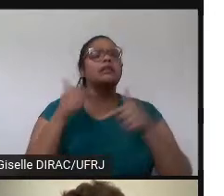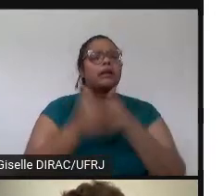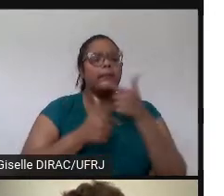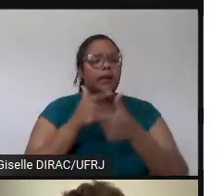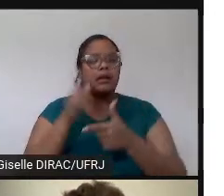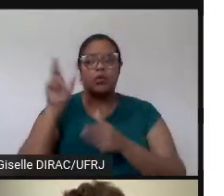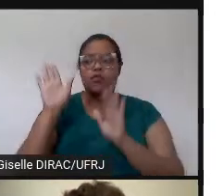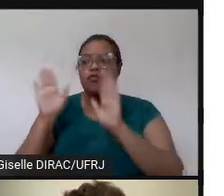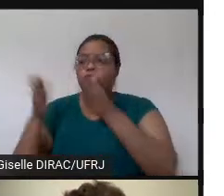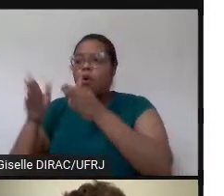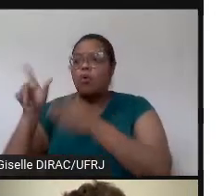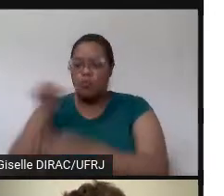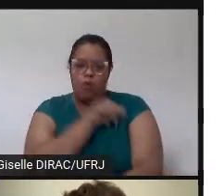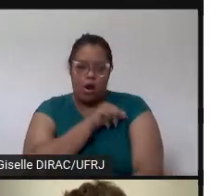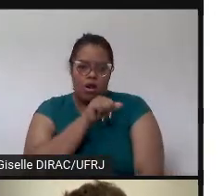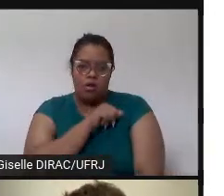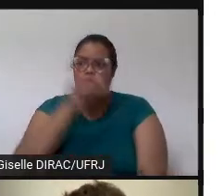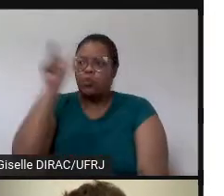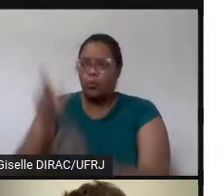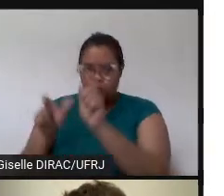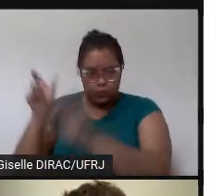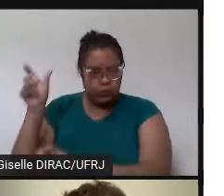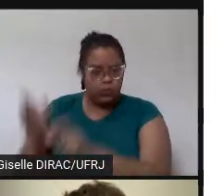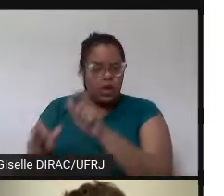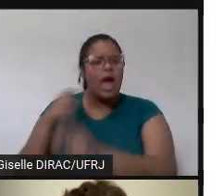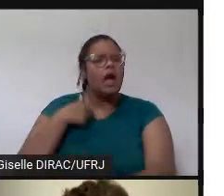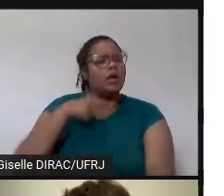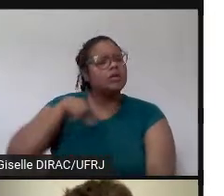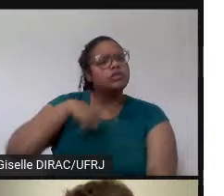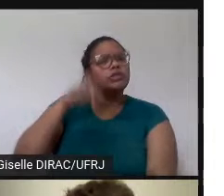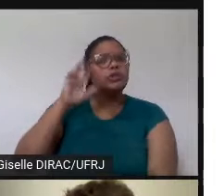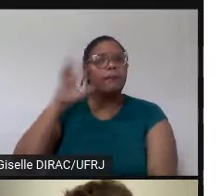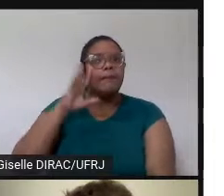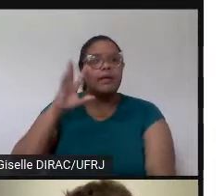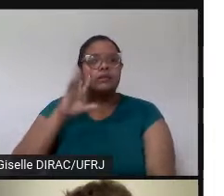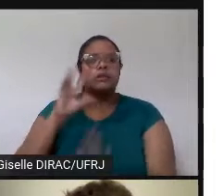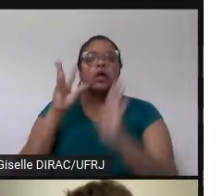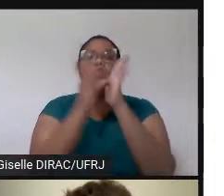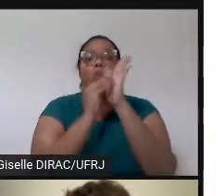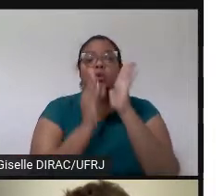seguinte, a gente pensa num conteúdo de forma mais geral,